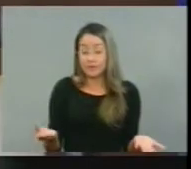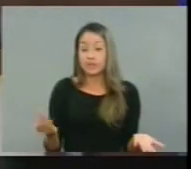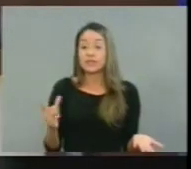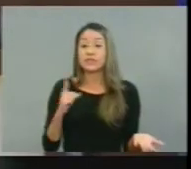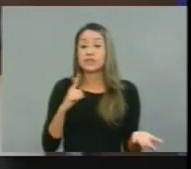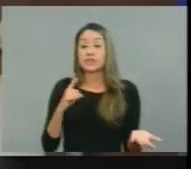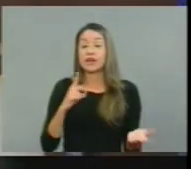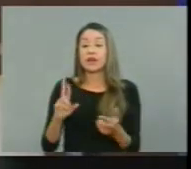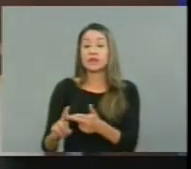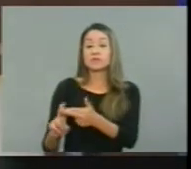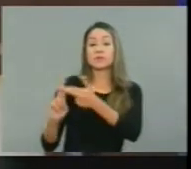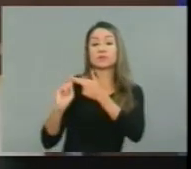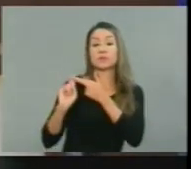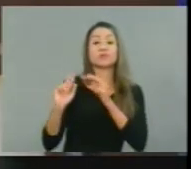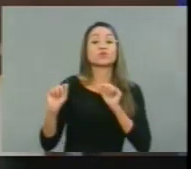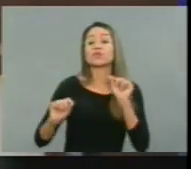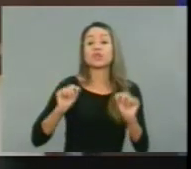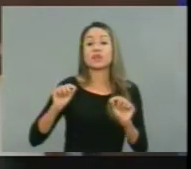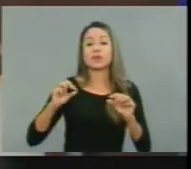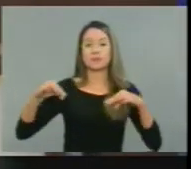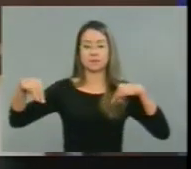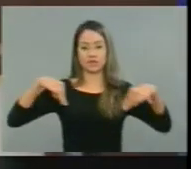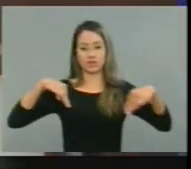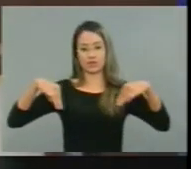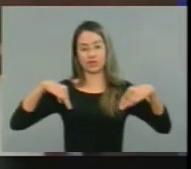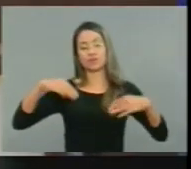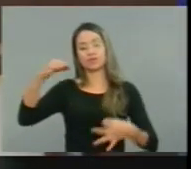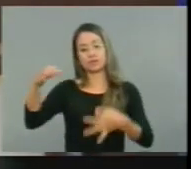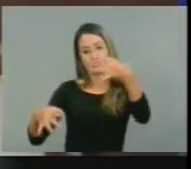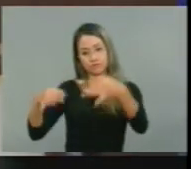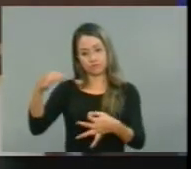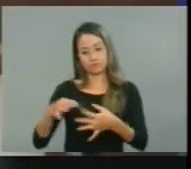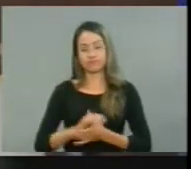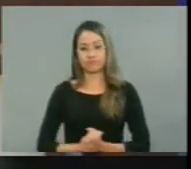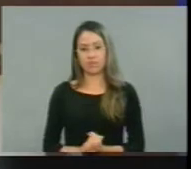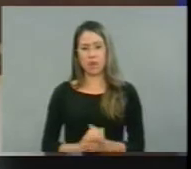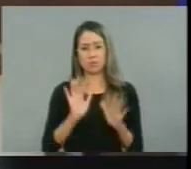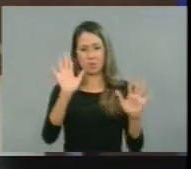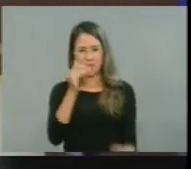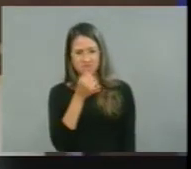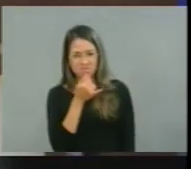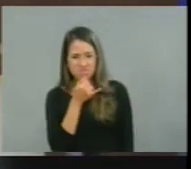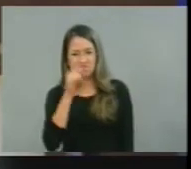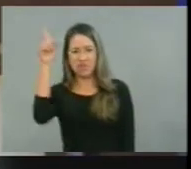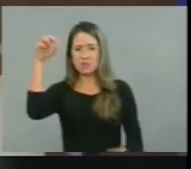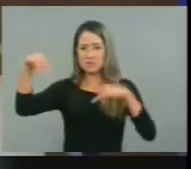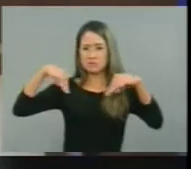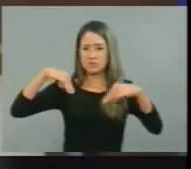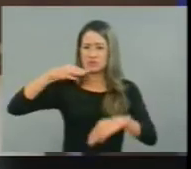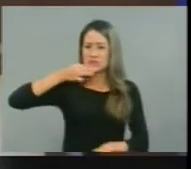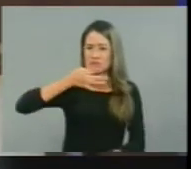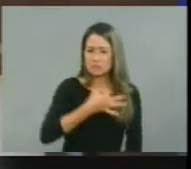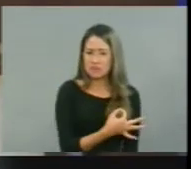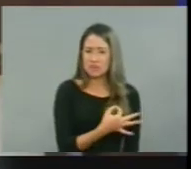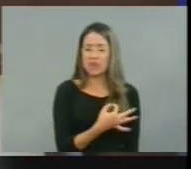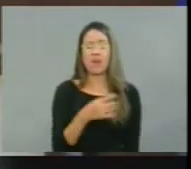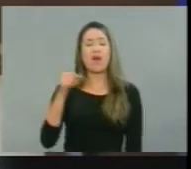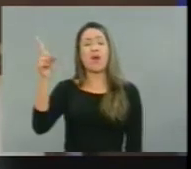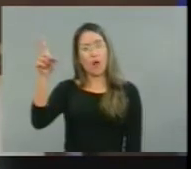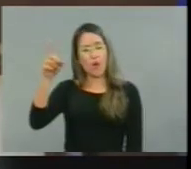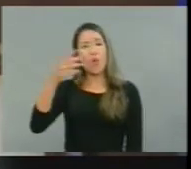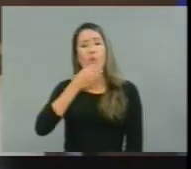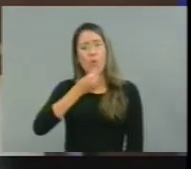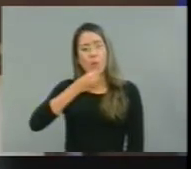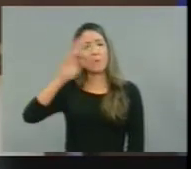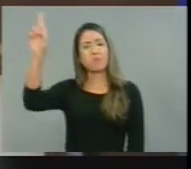guarida do Ministério da Justiça. Eu lamento profundamente que o Brasil tem um ministro hoje